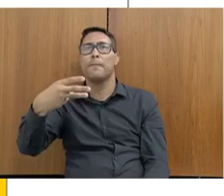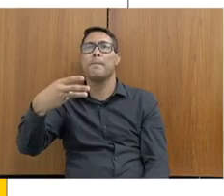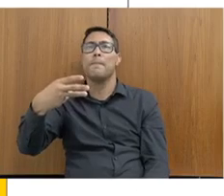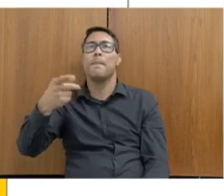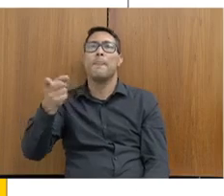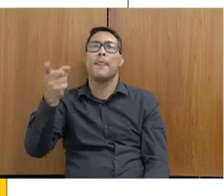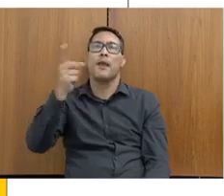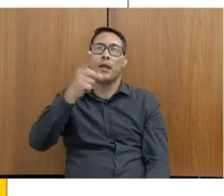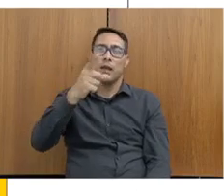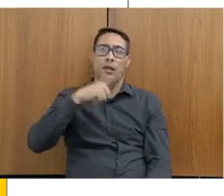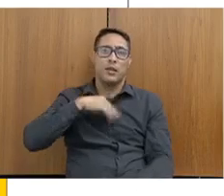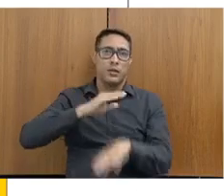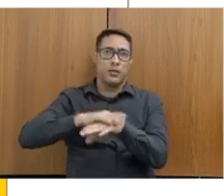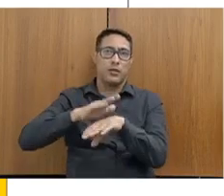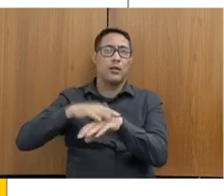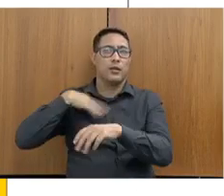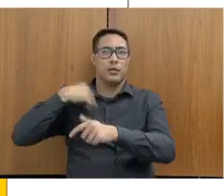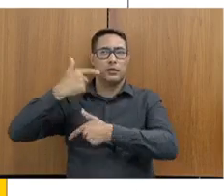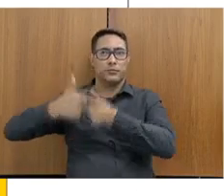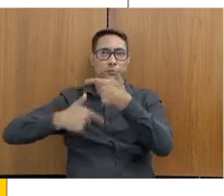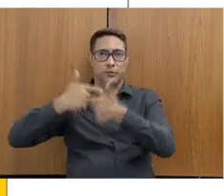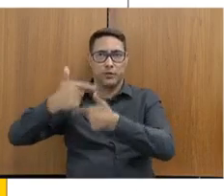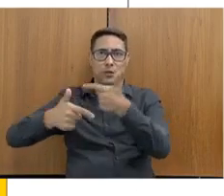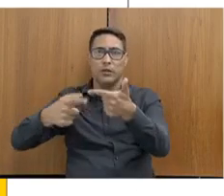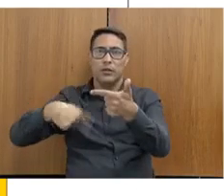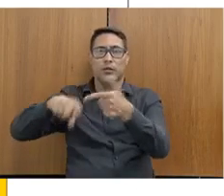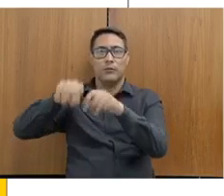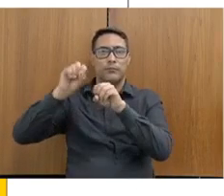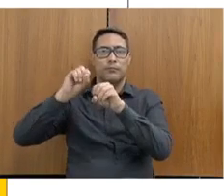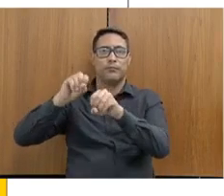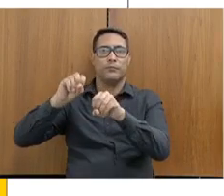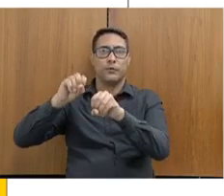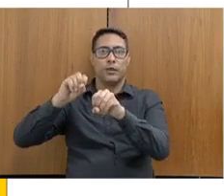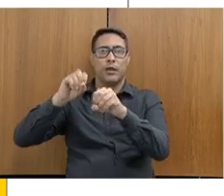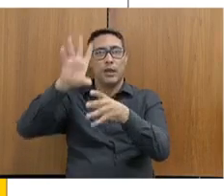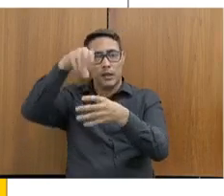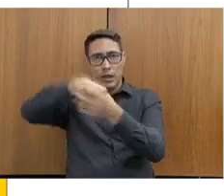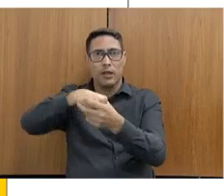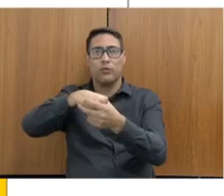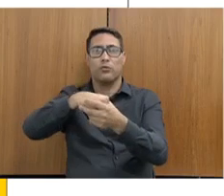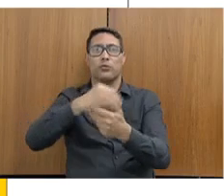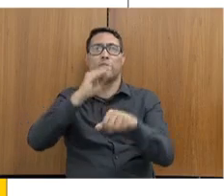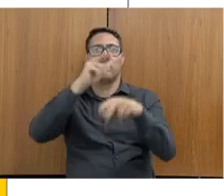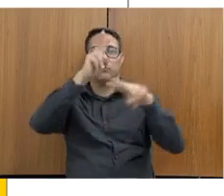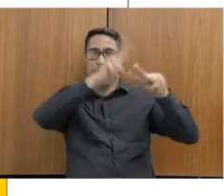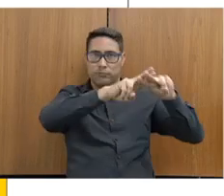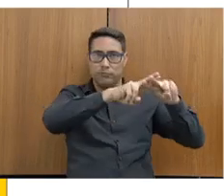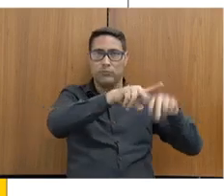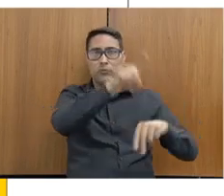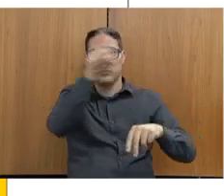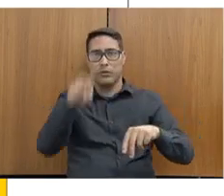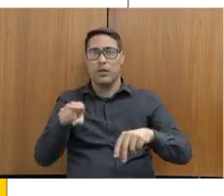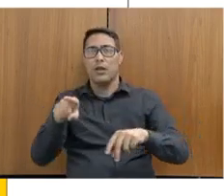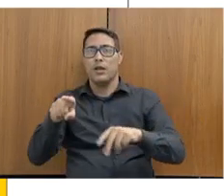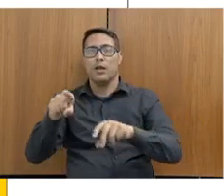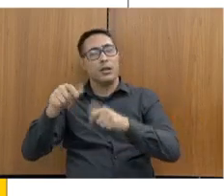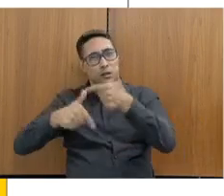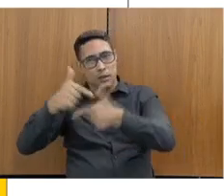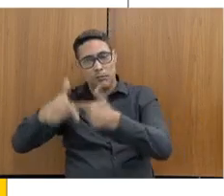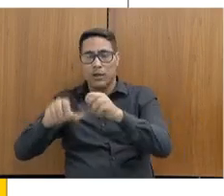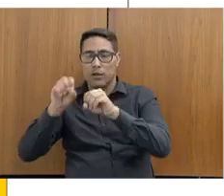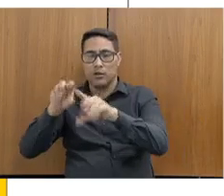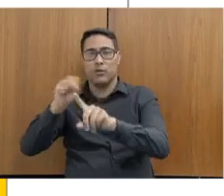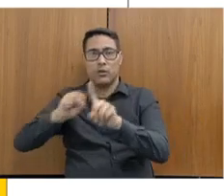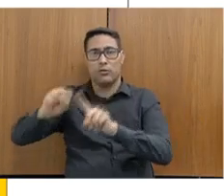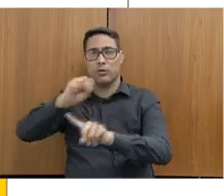para agentes de segurança penitenciária e de agentes sócio-educativos, 132. Nós temos aí